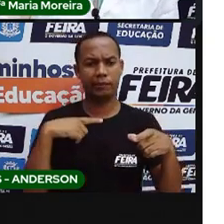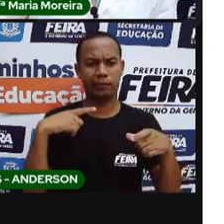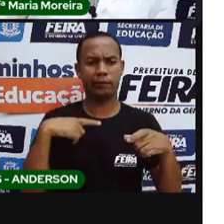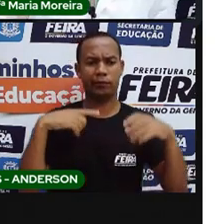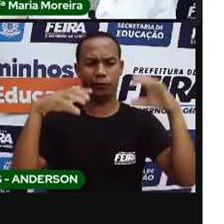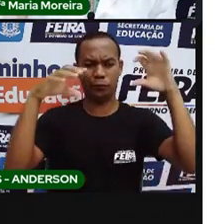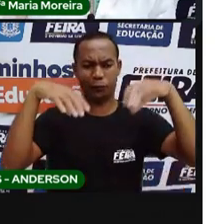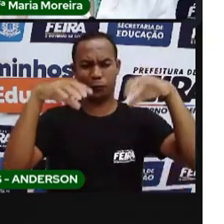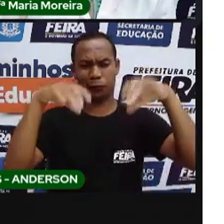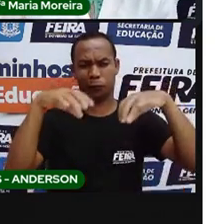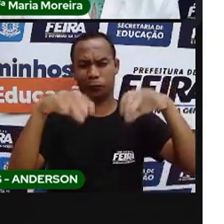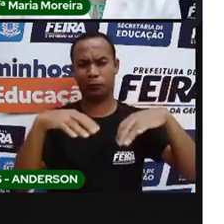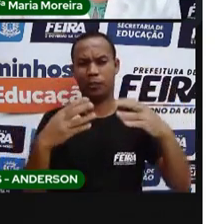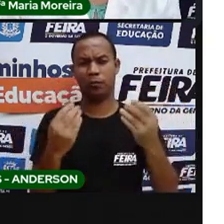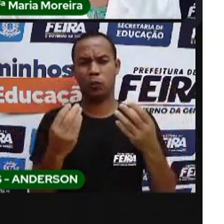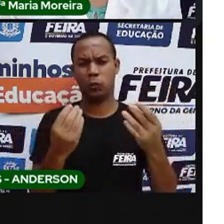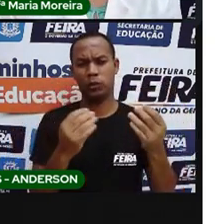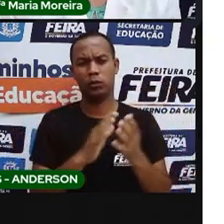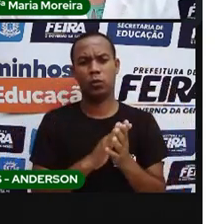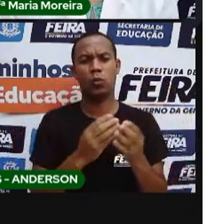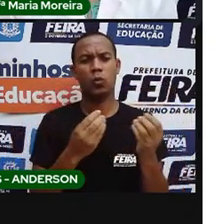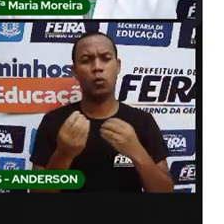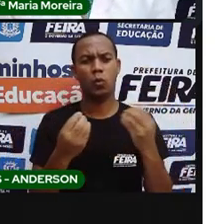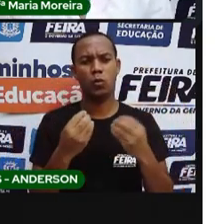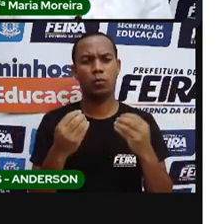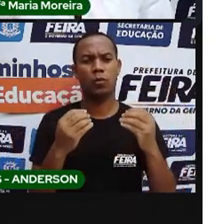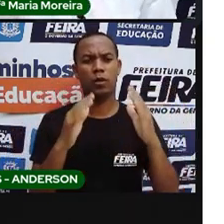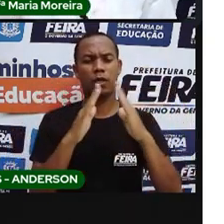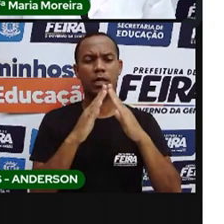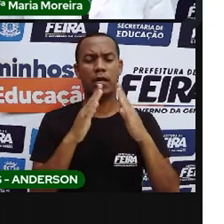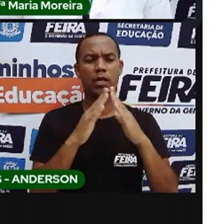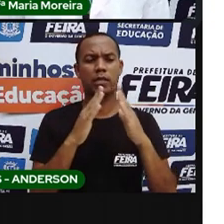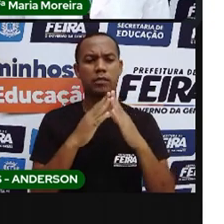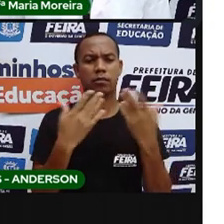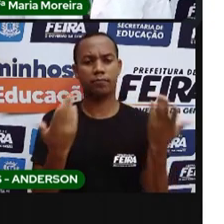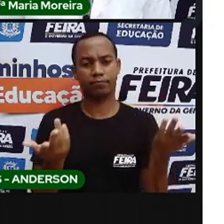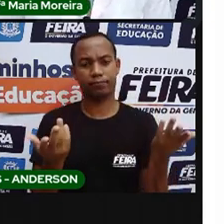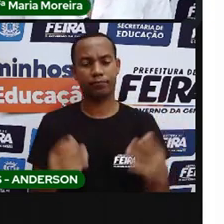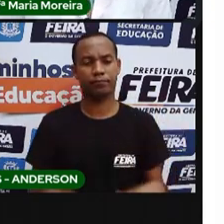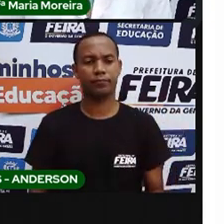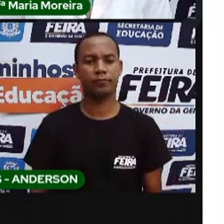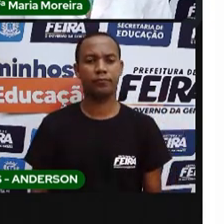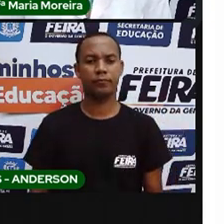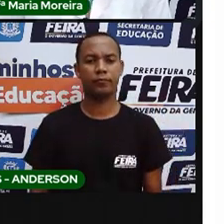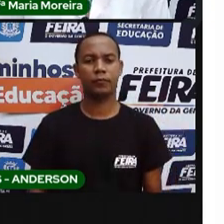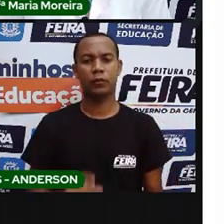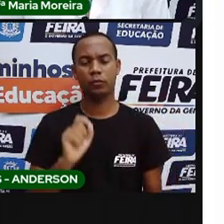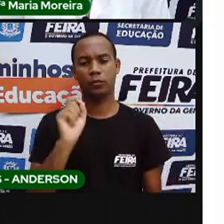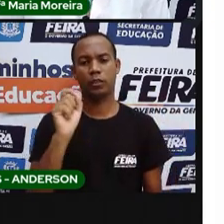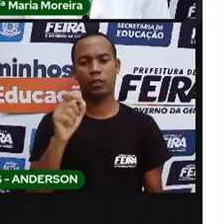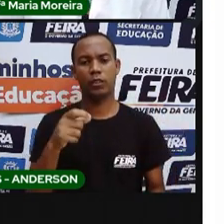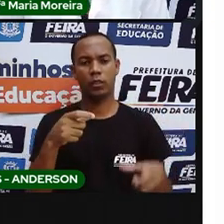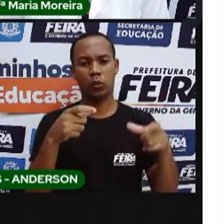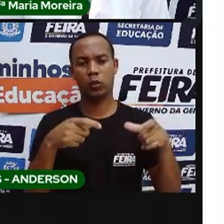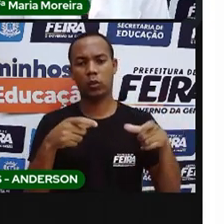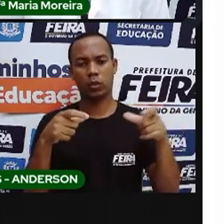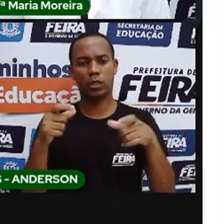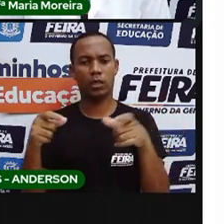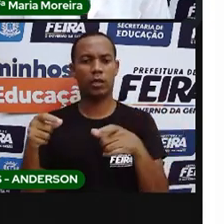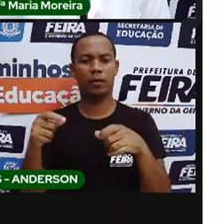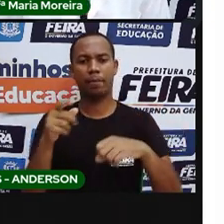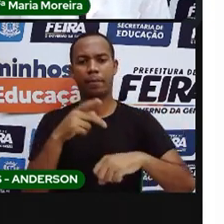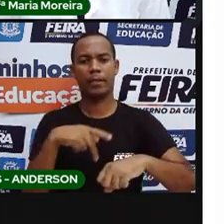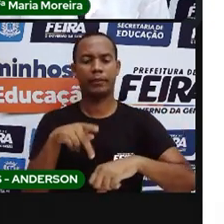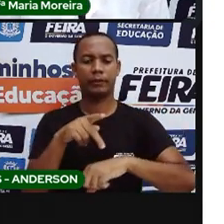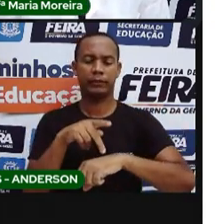Casas que suportem o clima, né? Então, vamos lá. Por isso, é utilizado em alguns lugares locais do país,